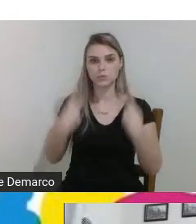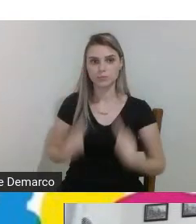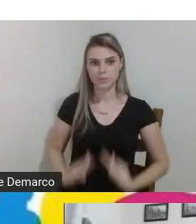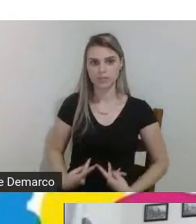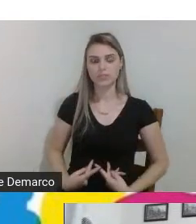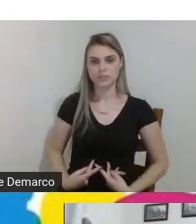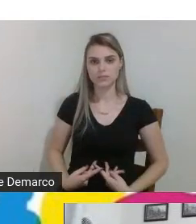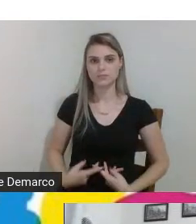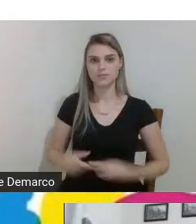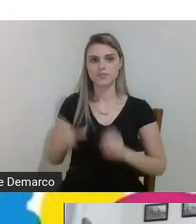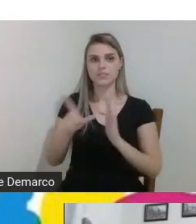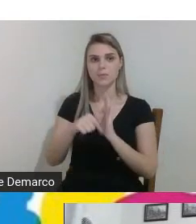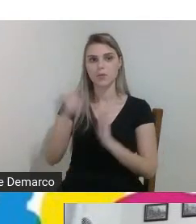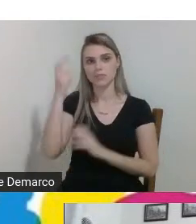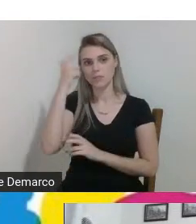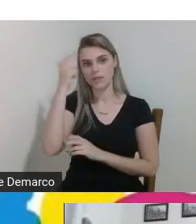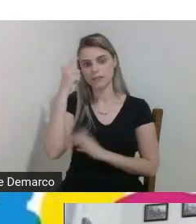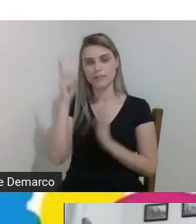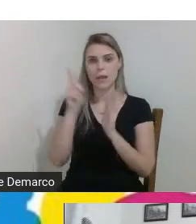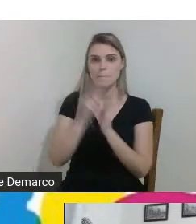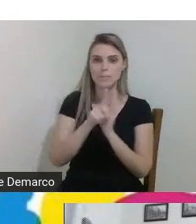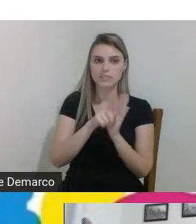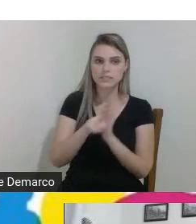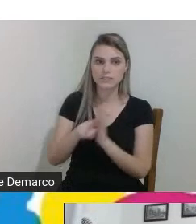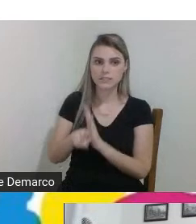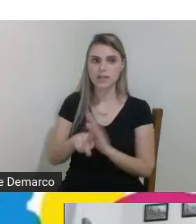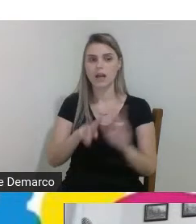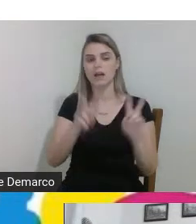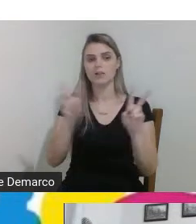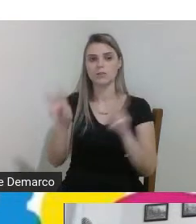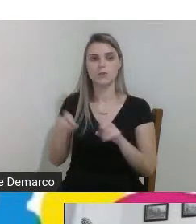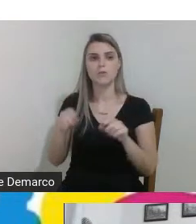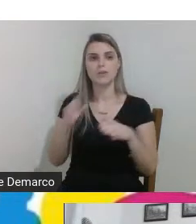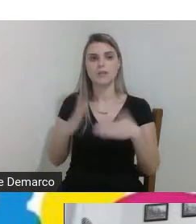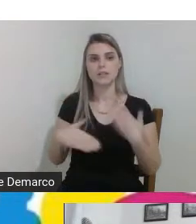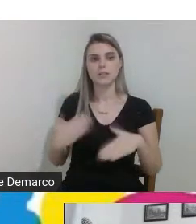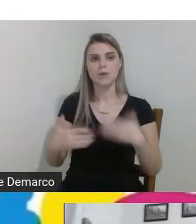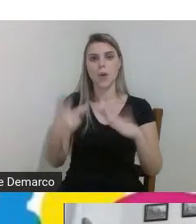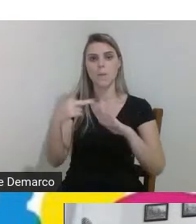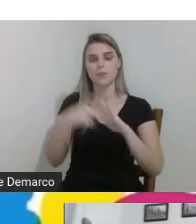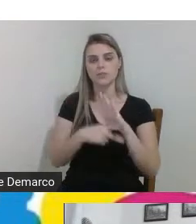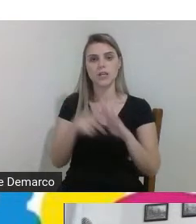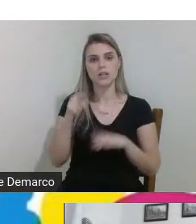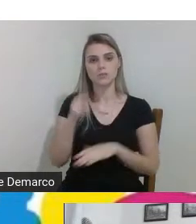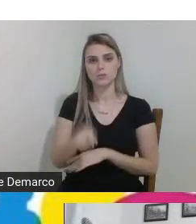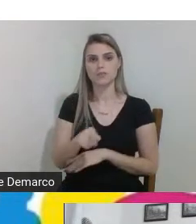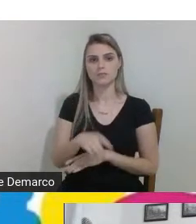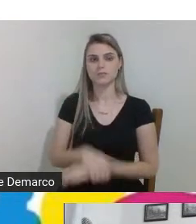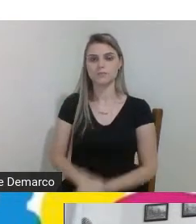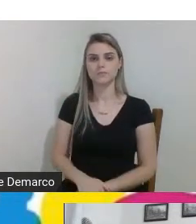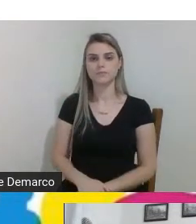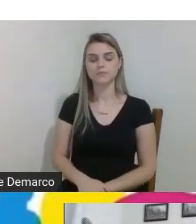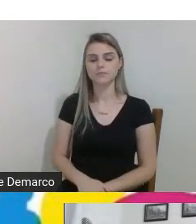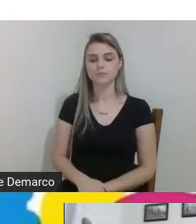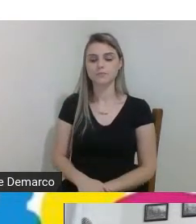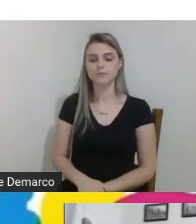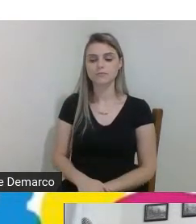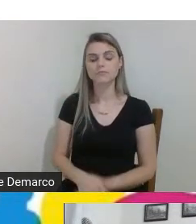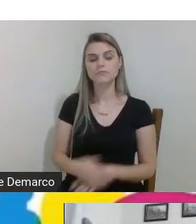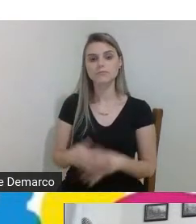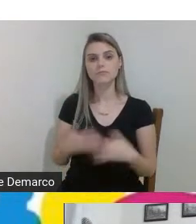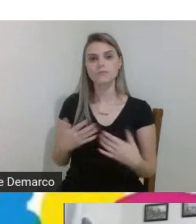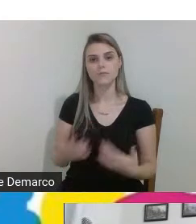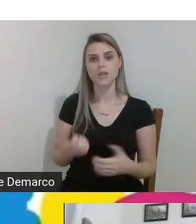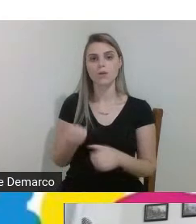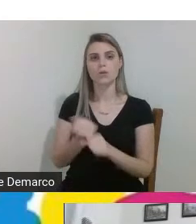pensar de pesquisar a respeito e ter que desenvolver um projeto dessa natureza então desde o ano passado venho